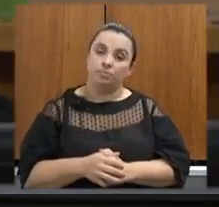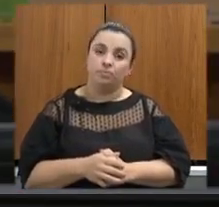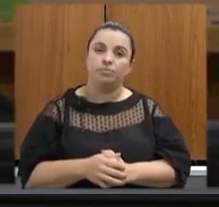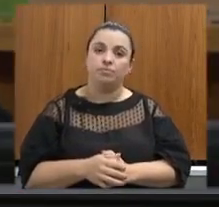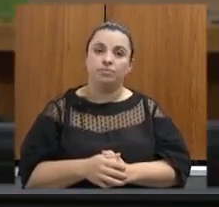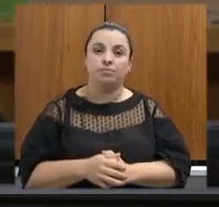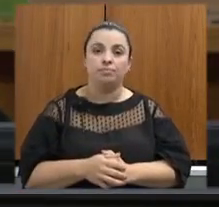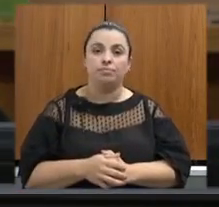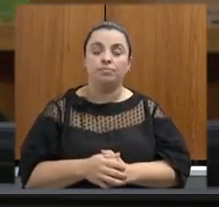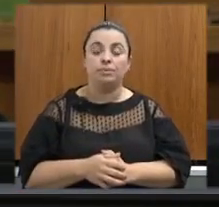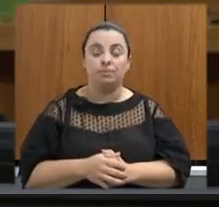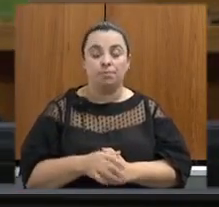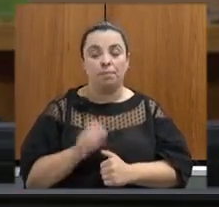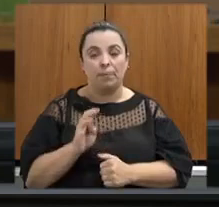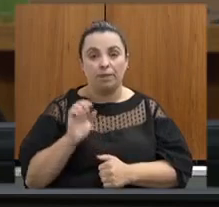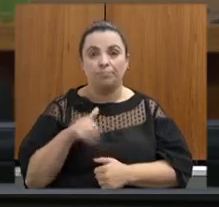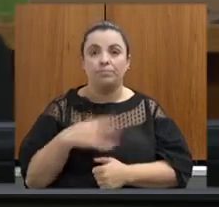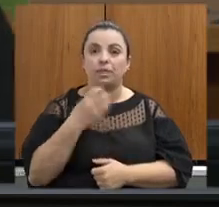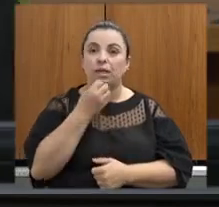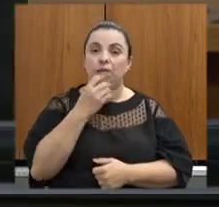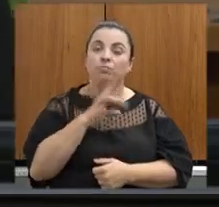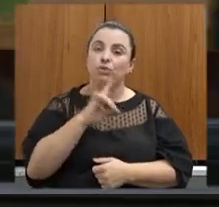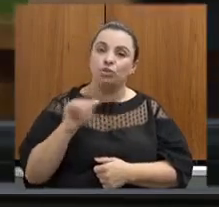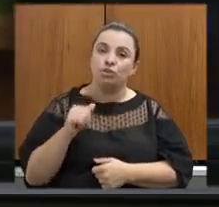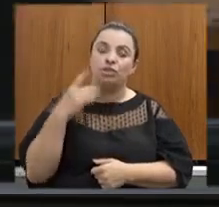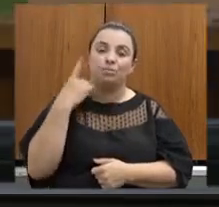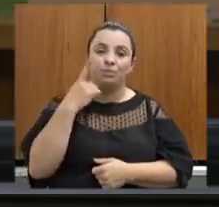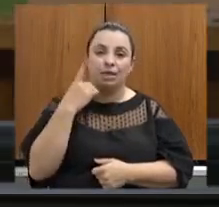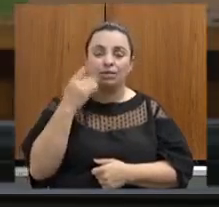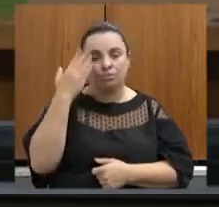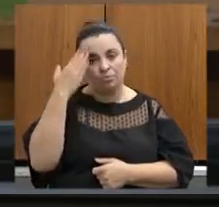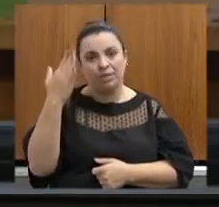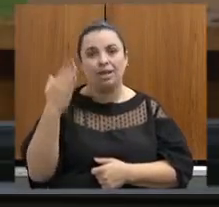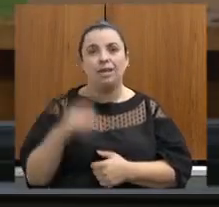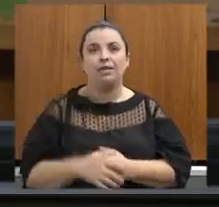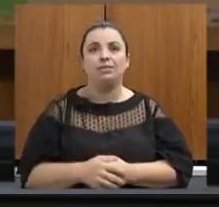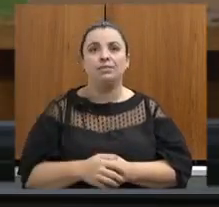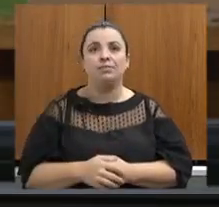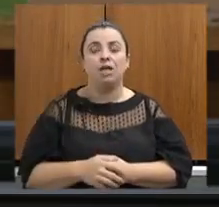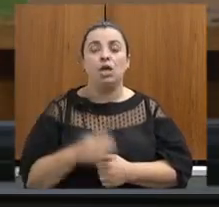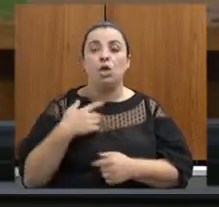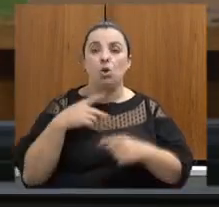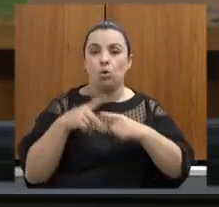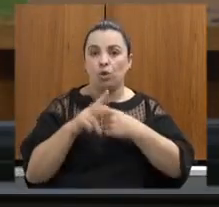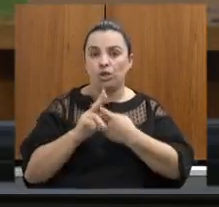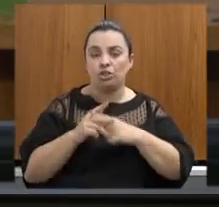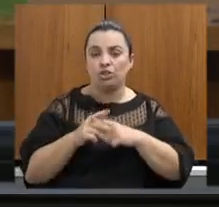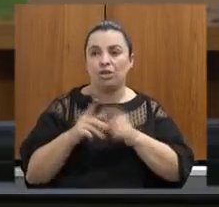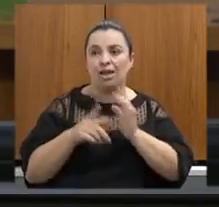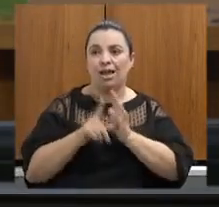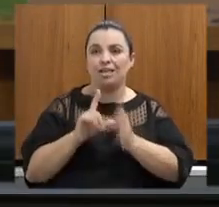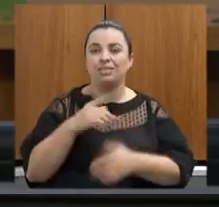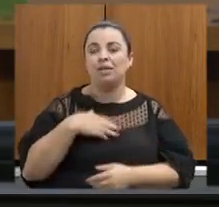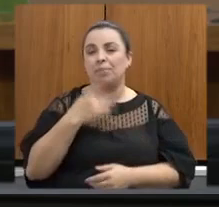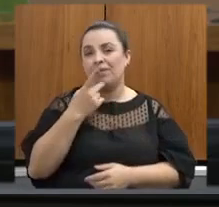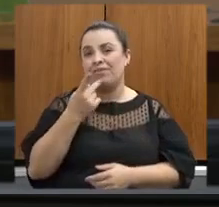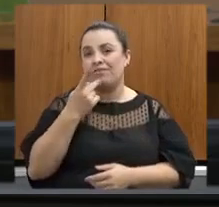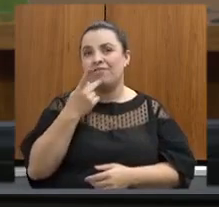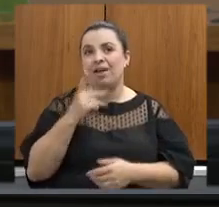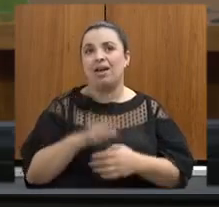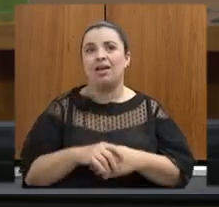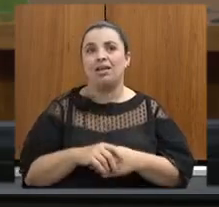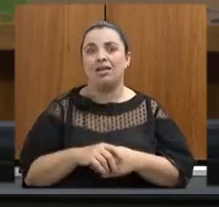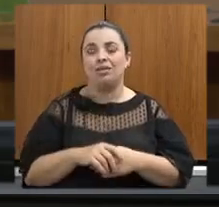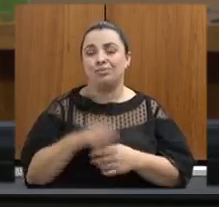bom dia deputado muito obrigada pelas suas questões primeiro corrigir um erro anterior na minha fala que obrigada Rodrigo